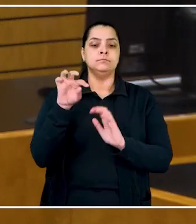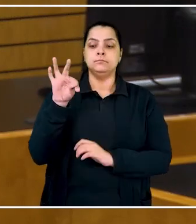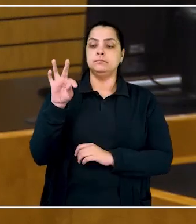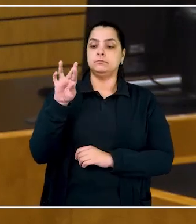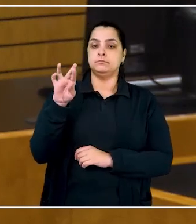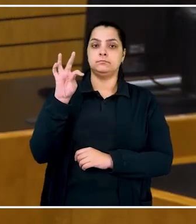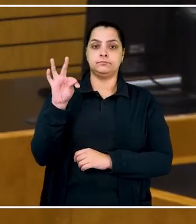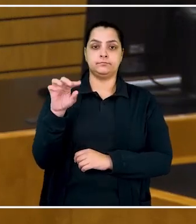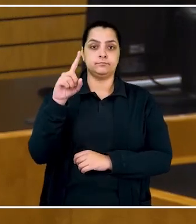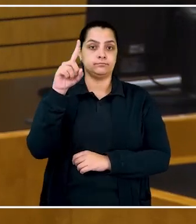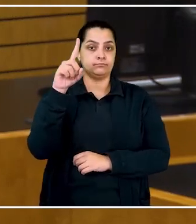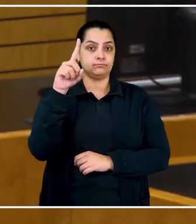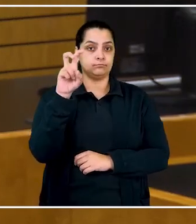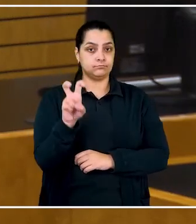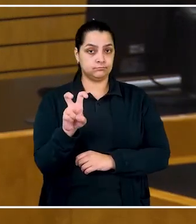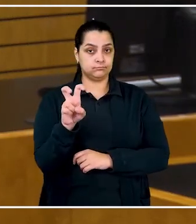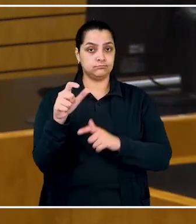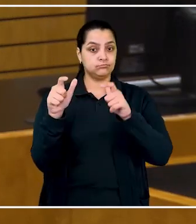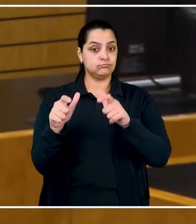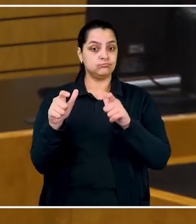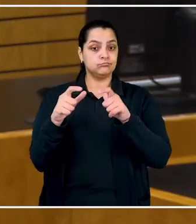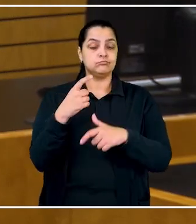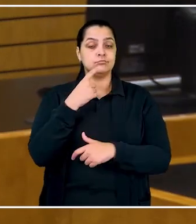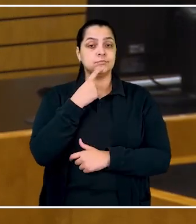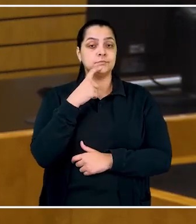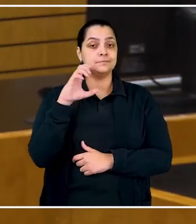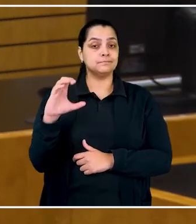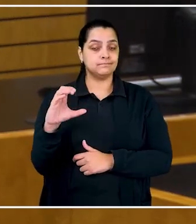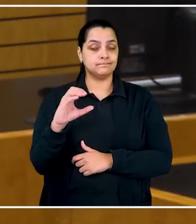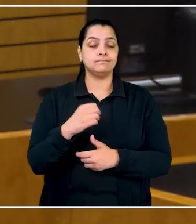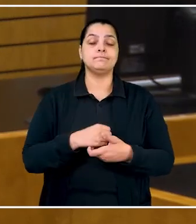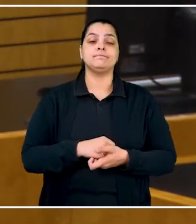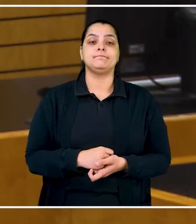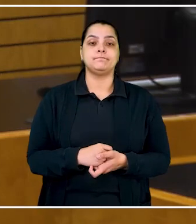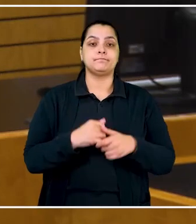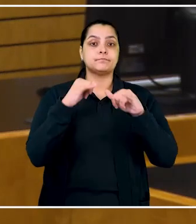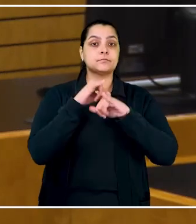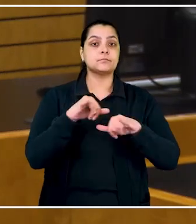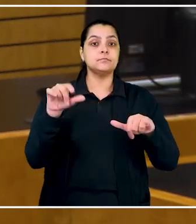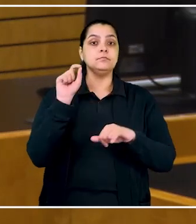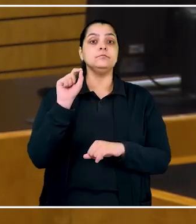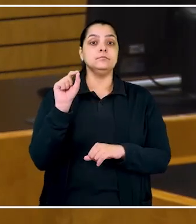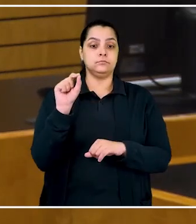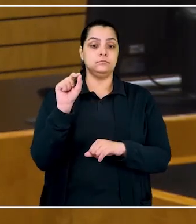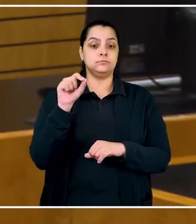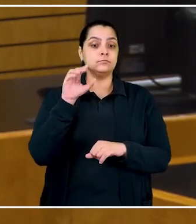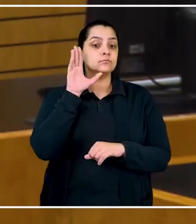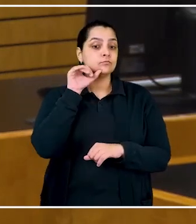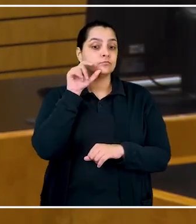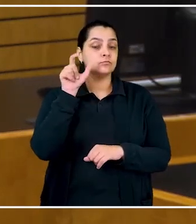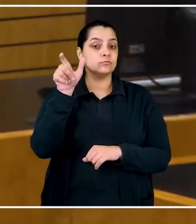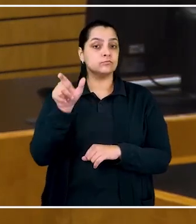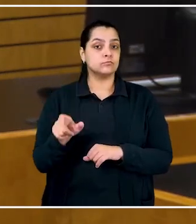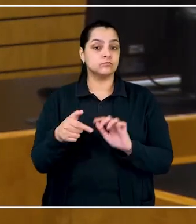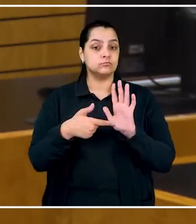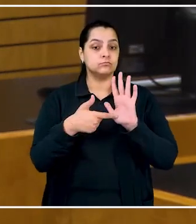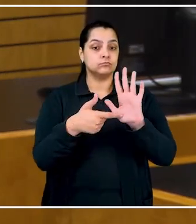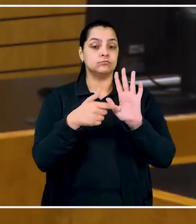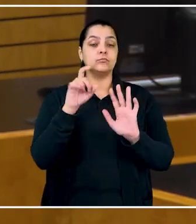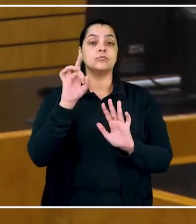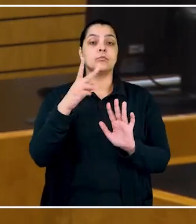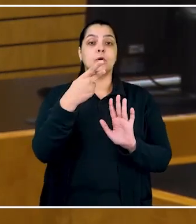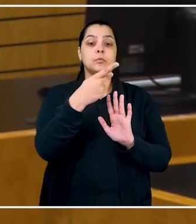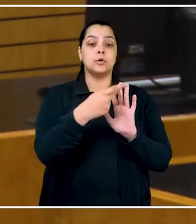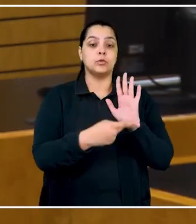Tribunal Regional do Trabalho da 15ª Região, em Campinas, São Paulo, informou que o trabalhador havia apresentado